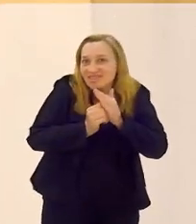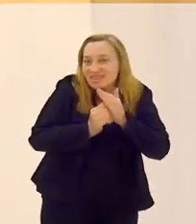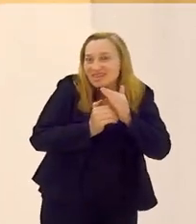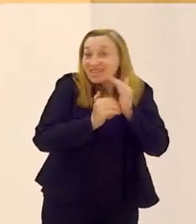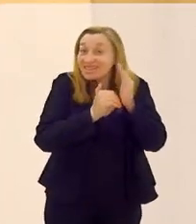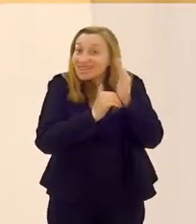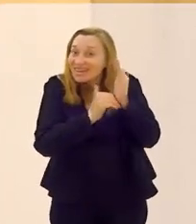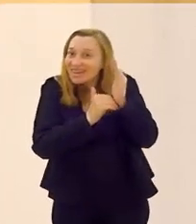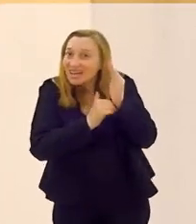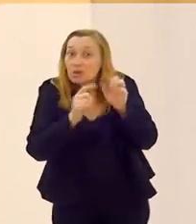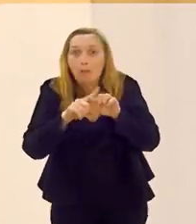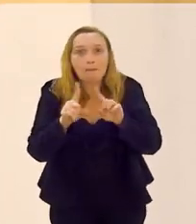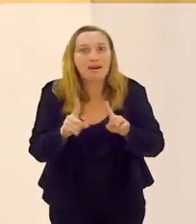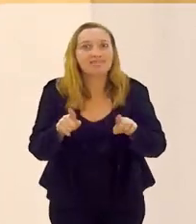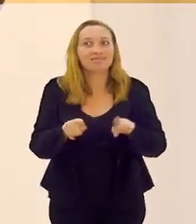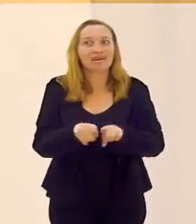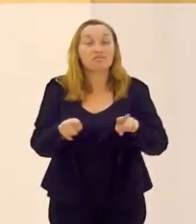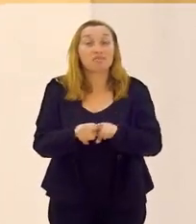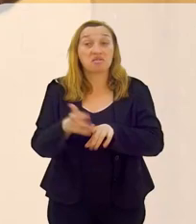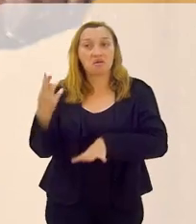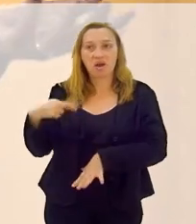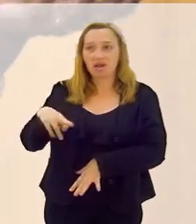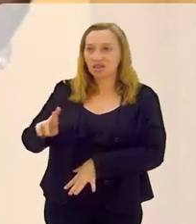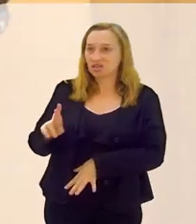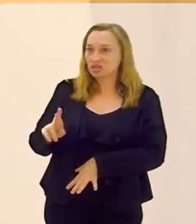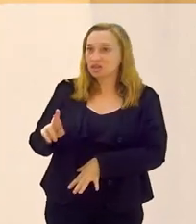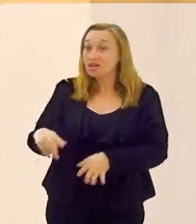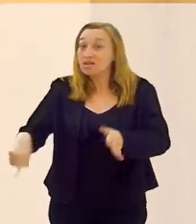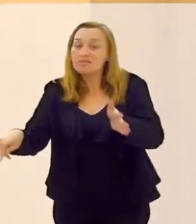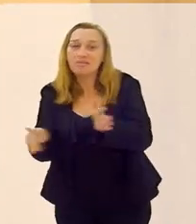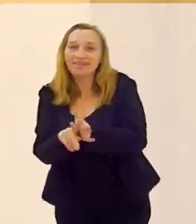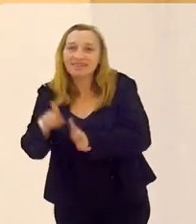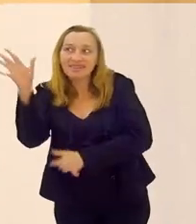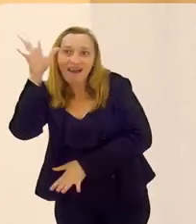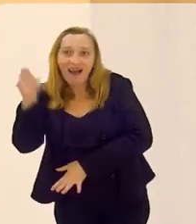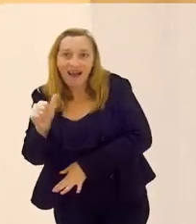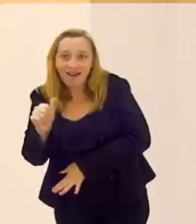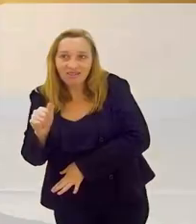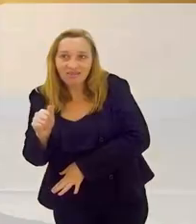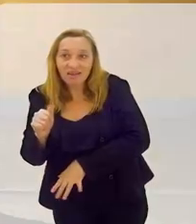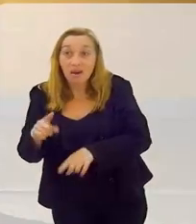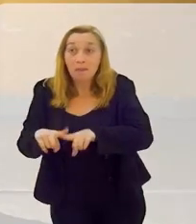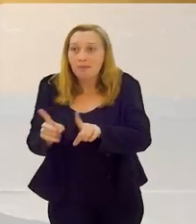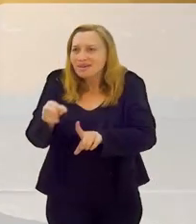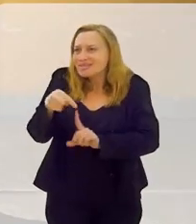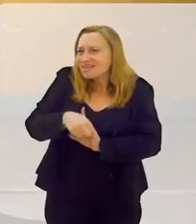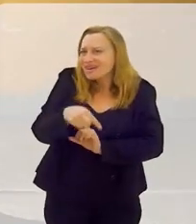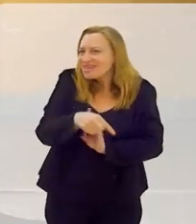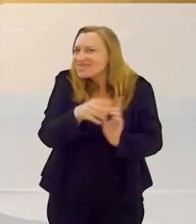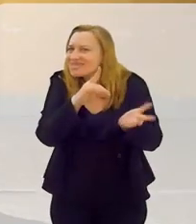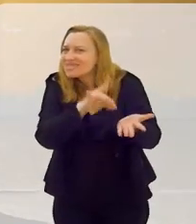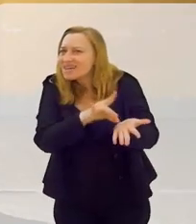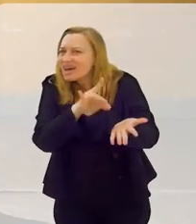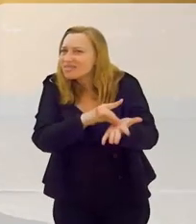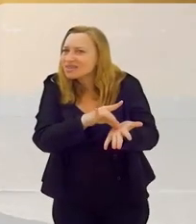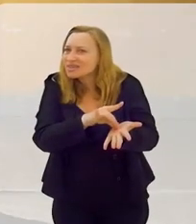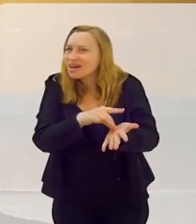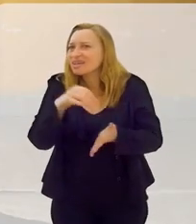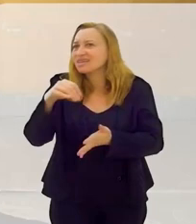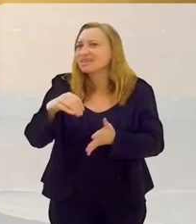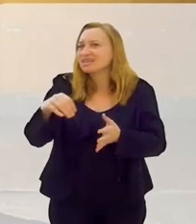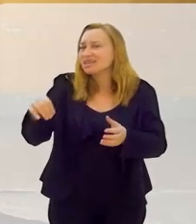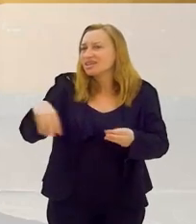mas também pelo fato de ser uma religião que veio da África, mas que aqui ela, na verdade, se